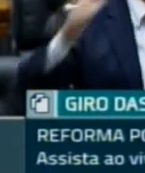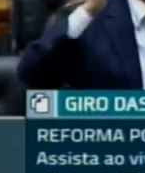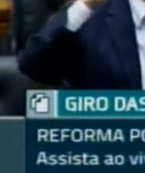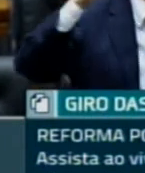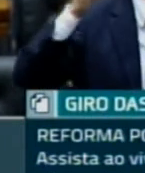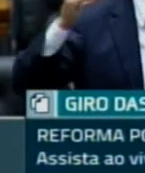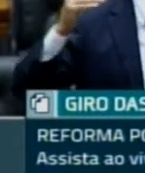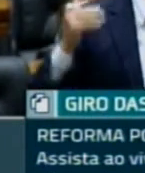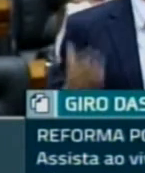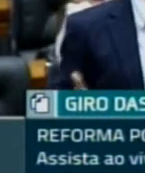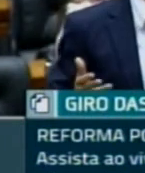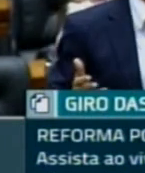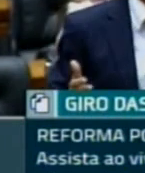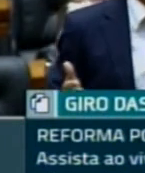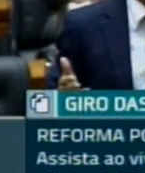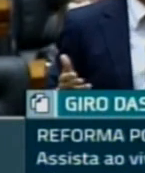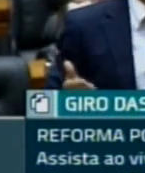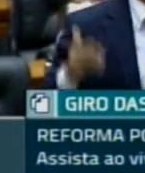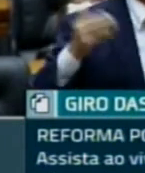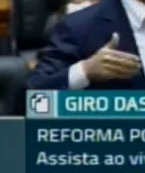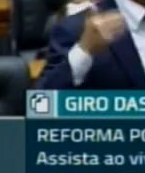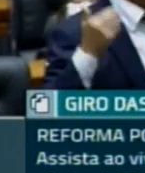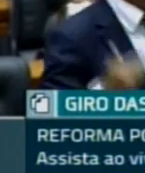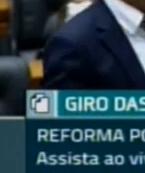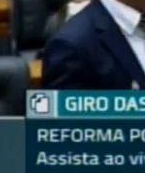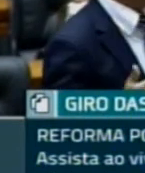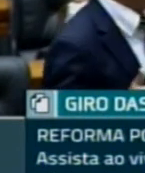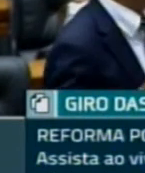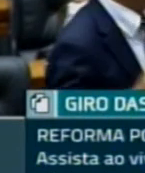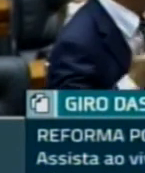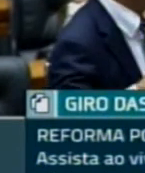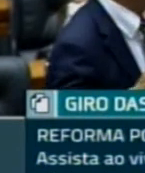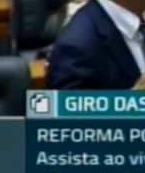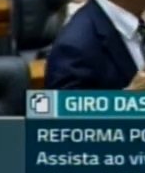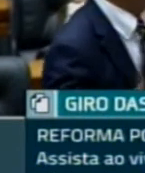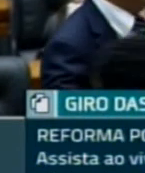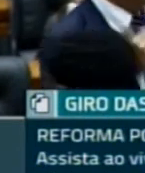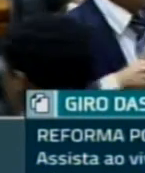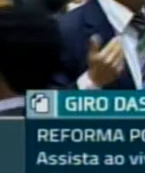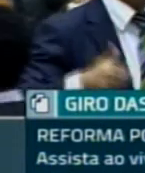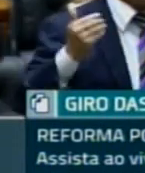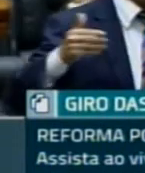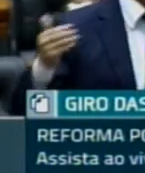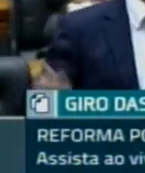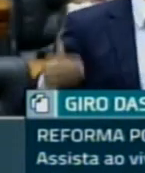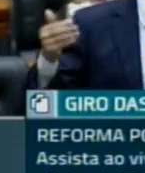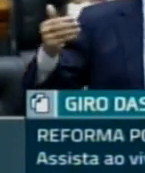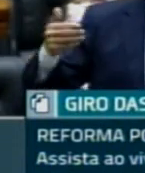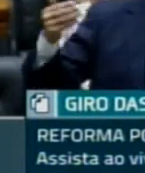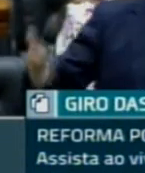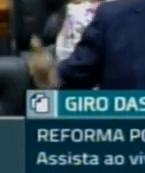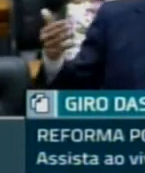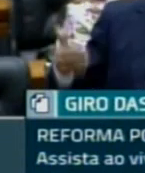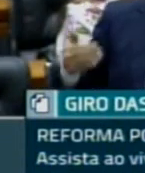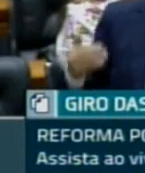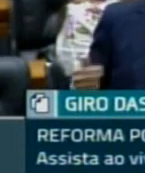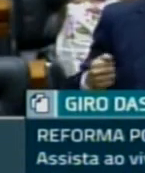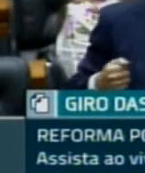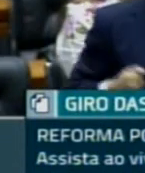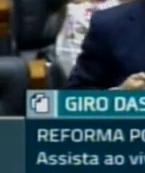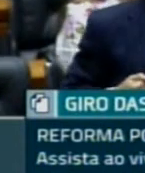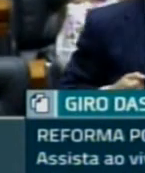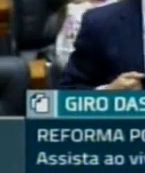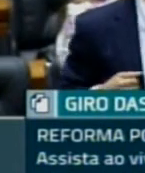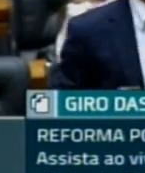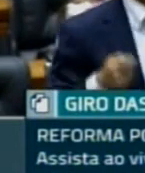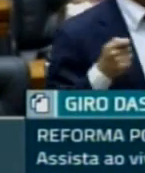como uma padronização, eu acho que pesa sobre os ombros de cada um de nós que aqui nos